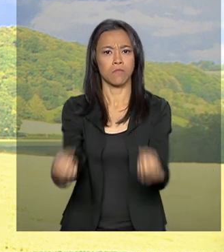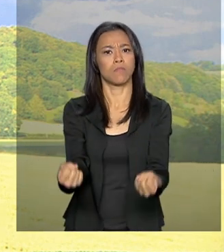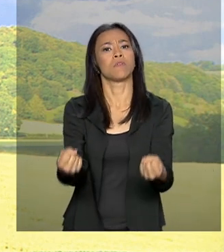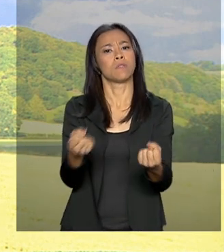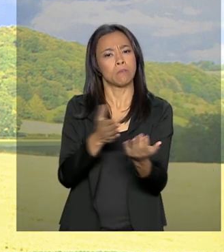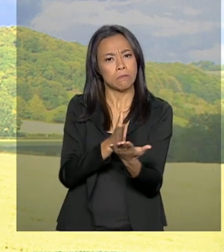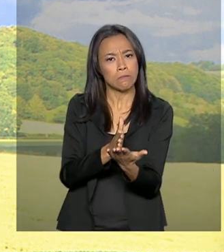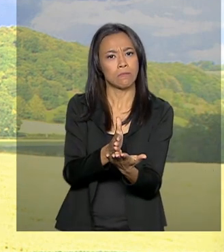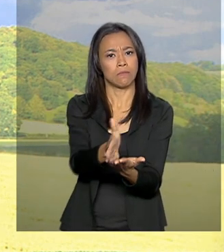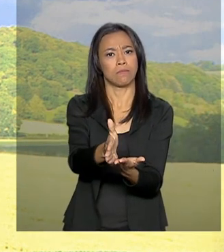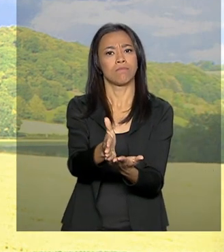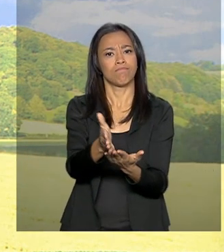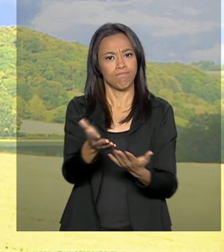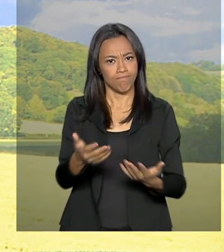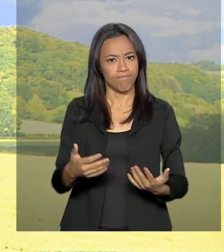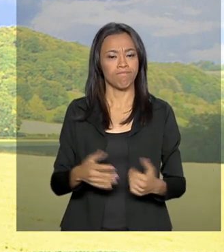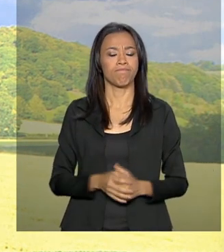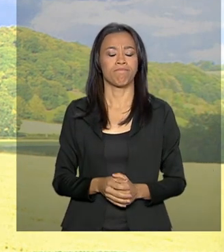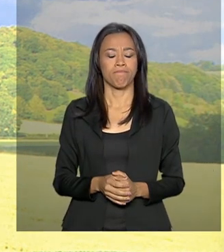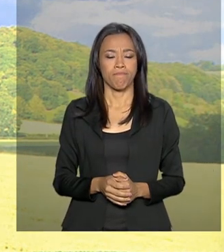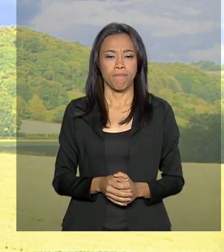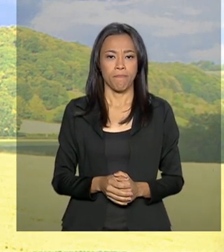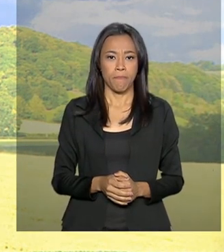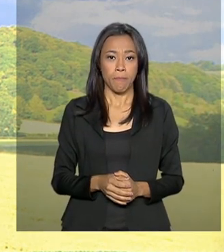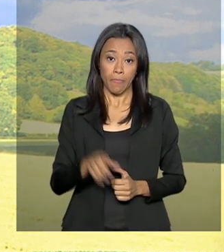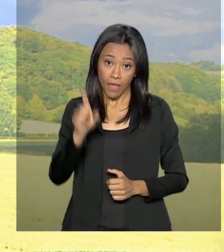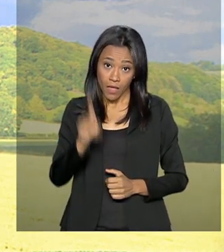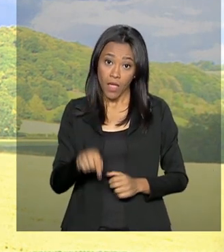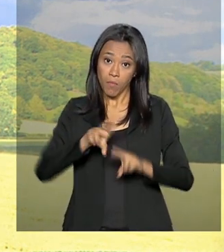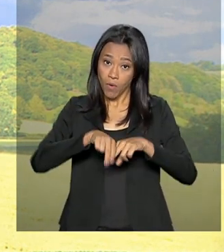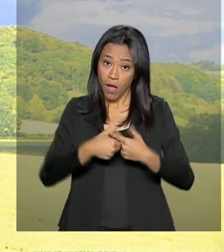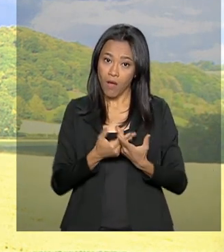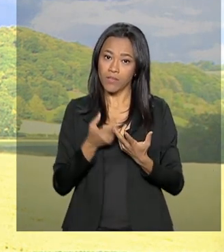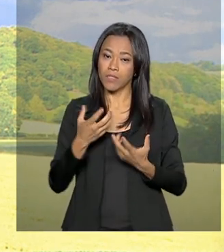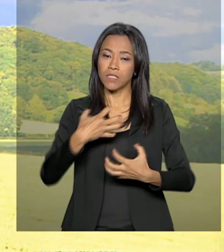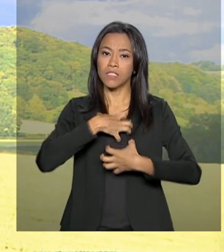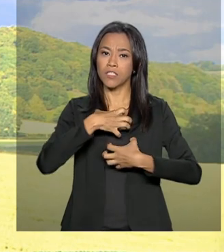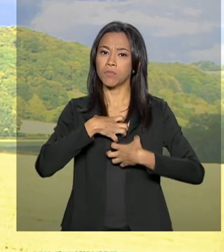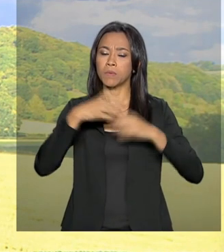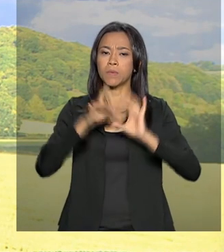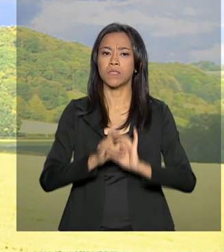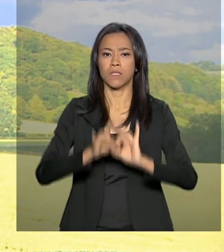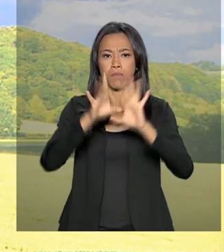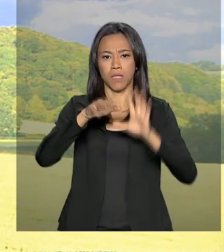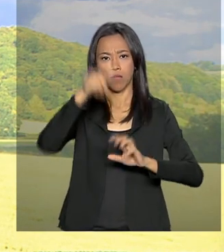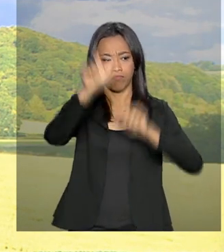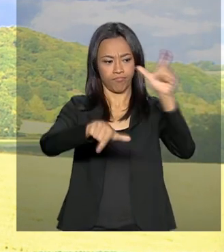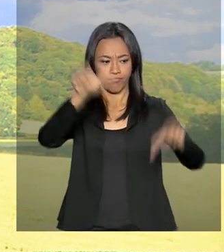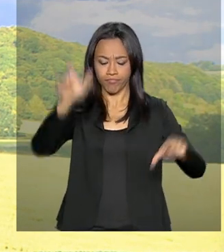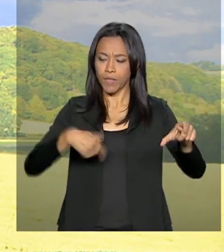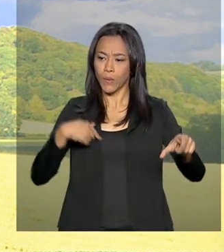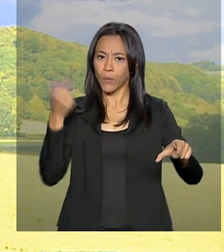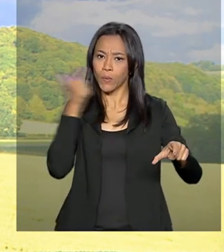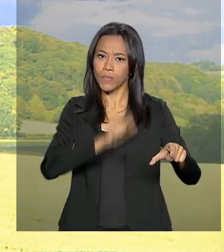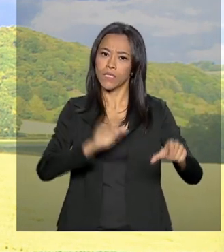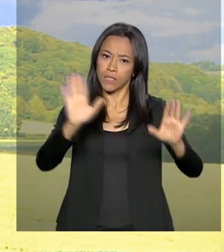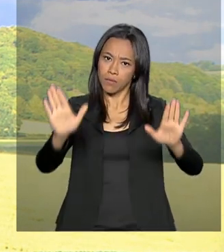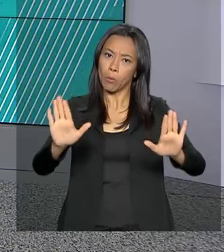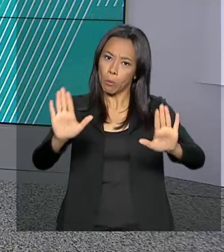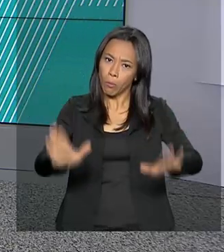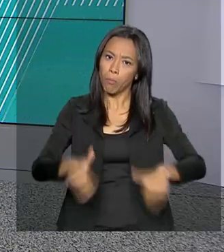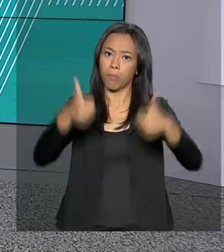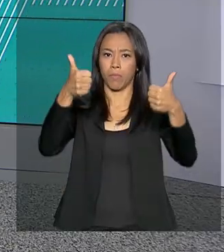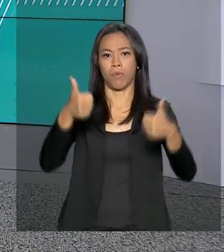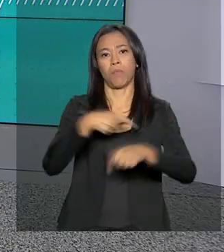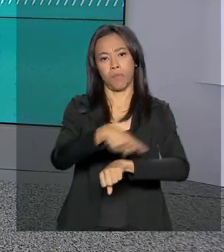dedicam e, através dessa liberdade, conseguir fazer o Brasil melhor para todos nós.